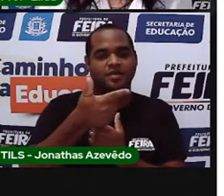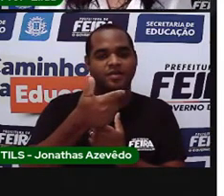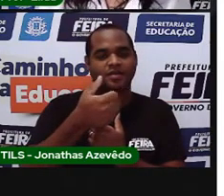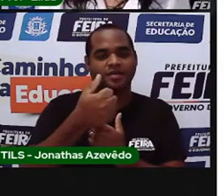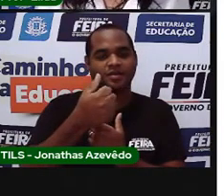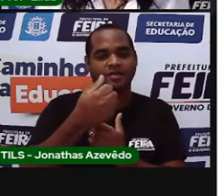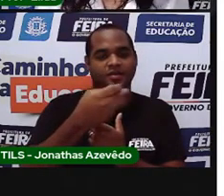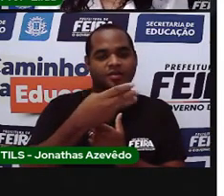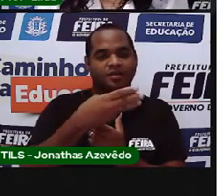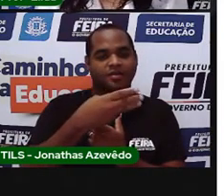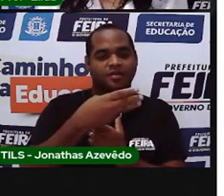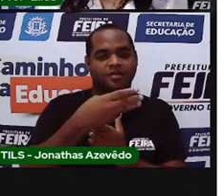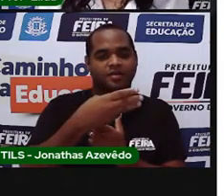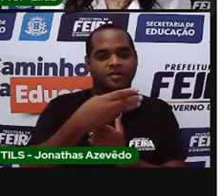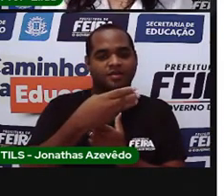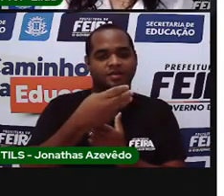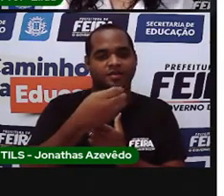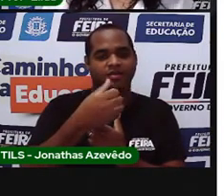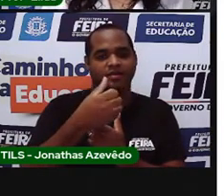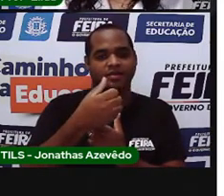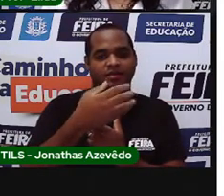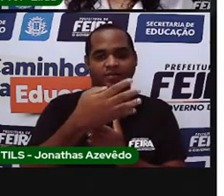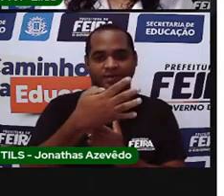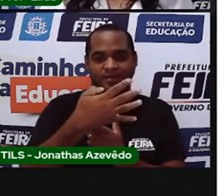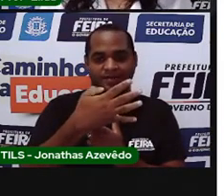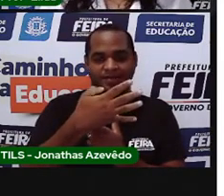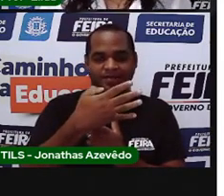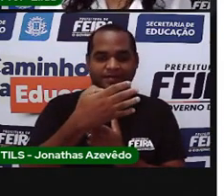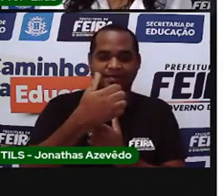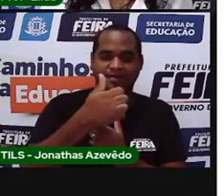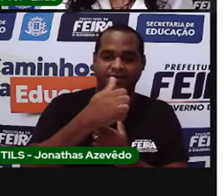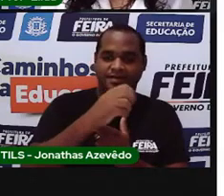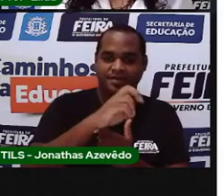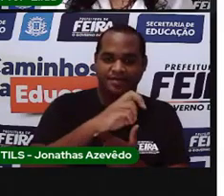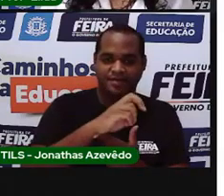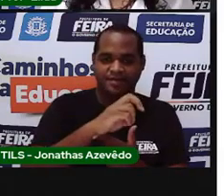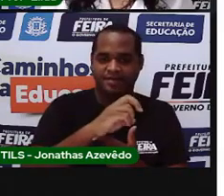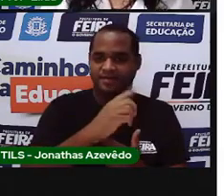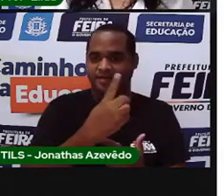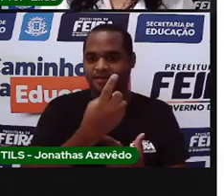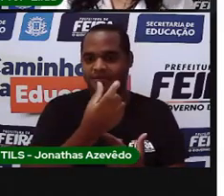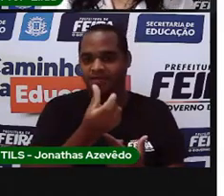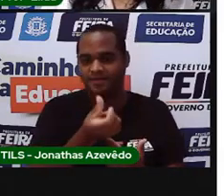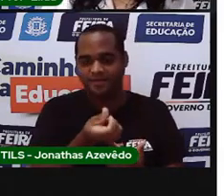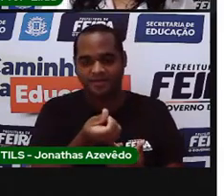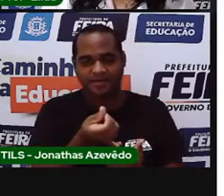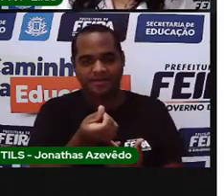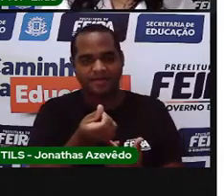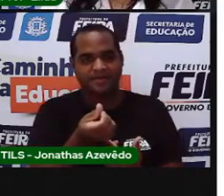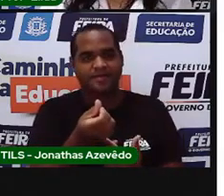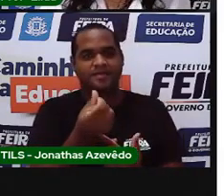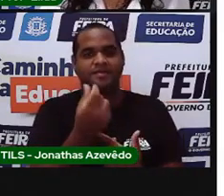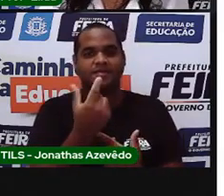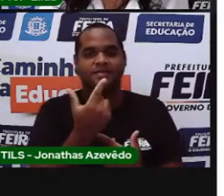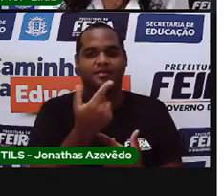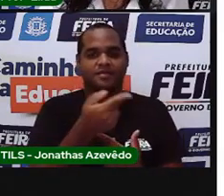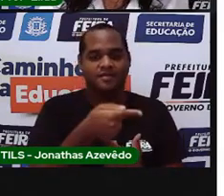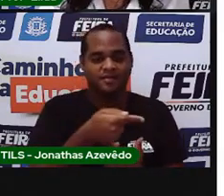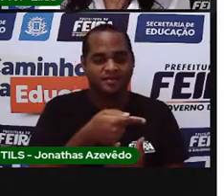doze, treze, quatorze, quinze, dezesseis,